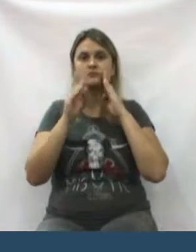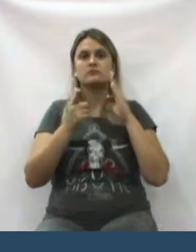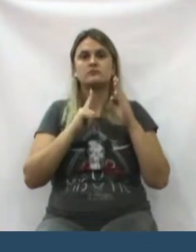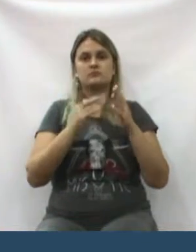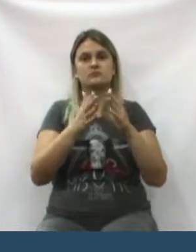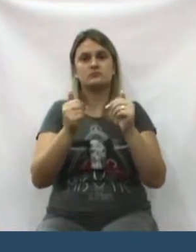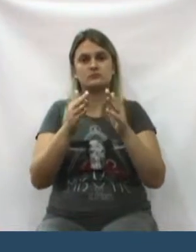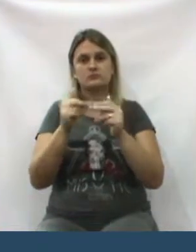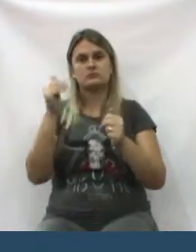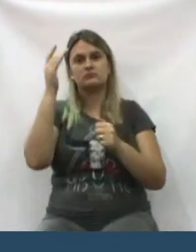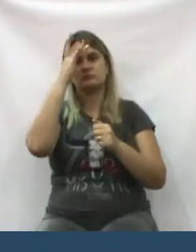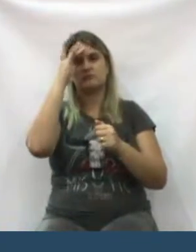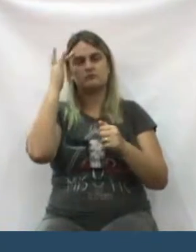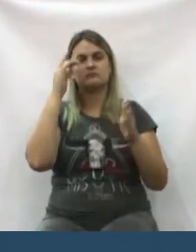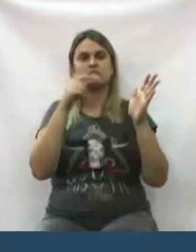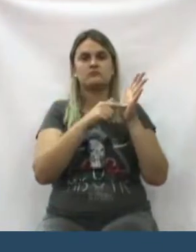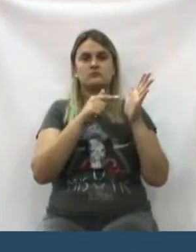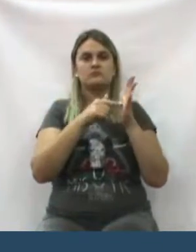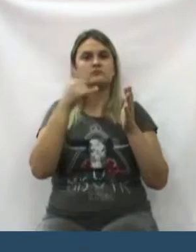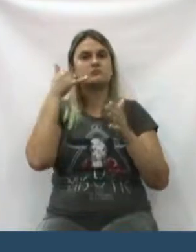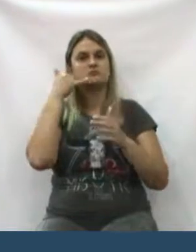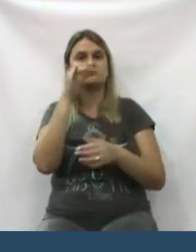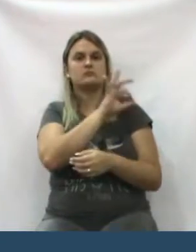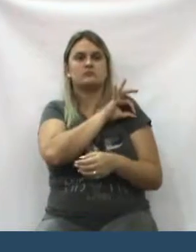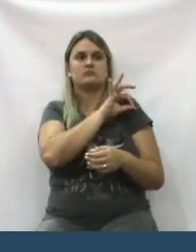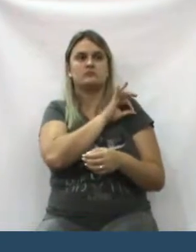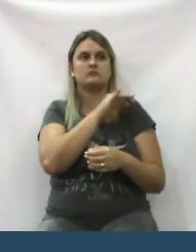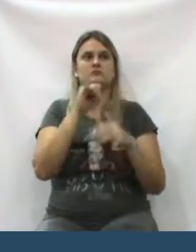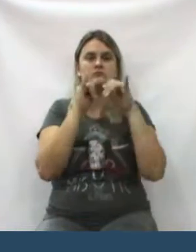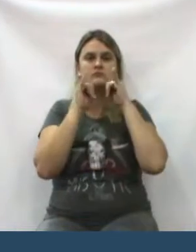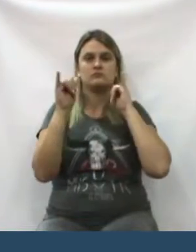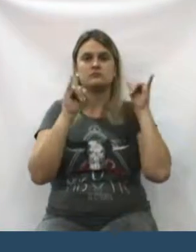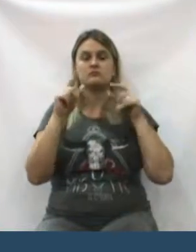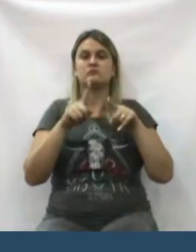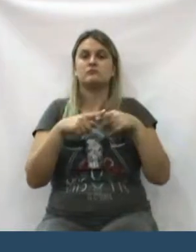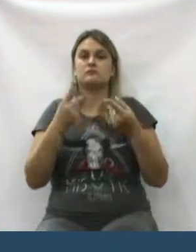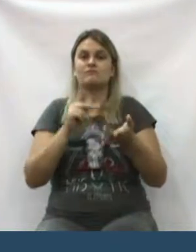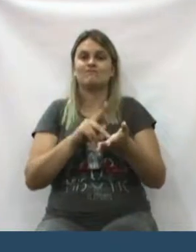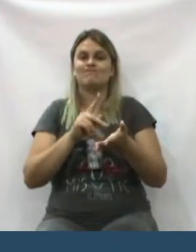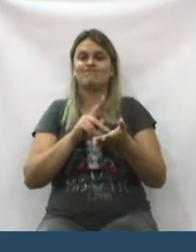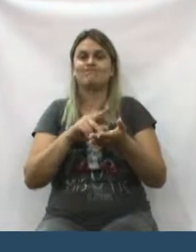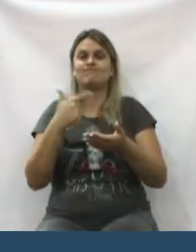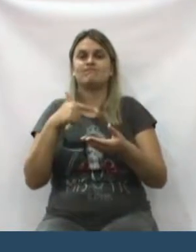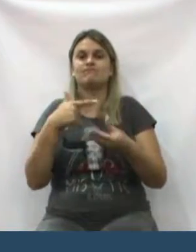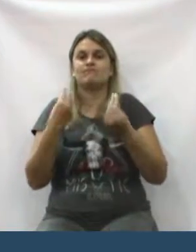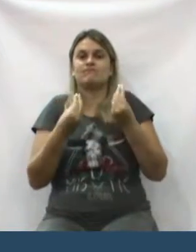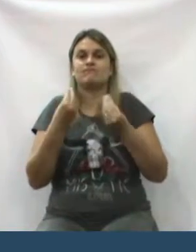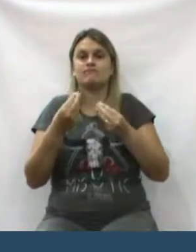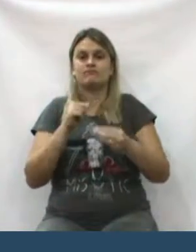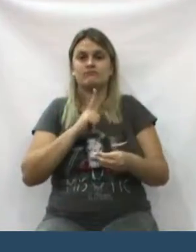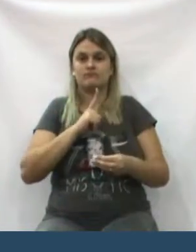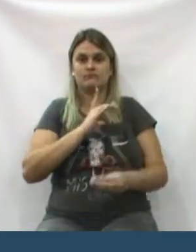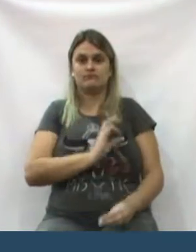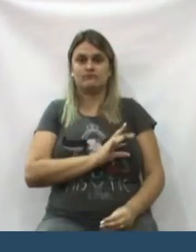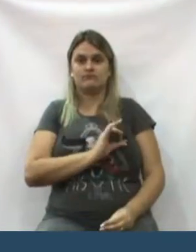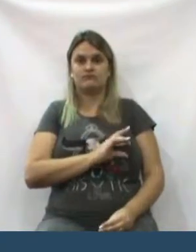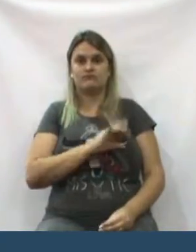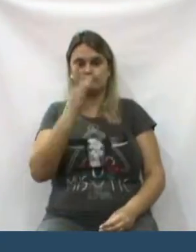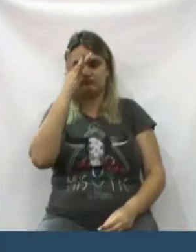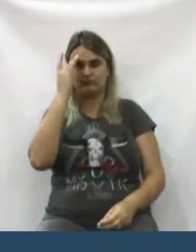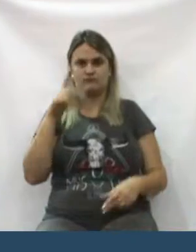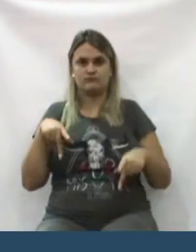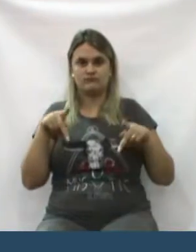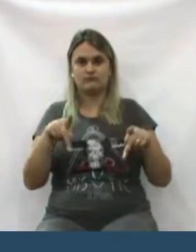solicitado ao pessoal que denuncie, que vão denunciar e tudo, mas realmente a gente não vê, existe um medo